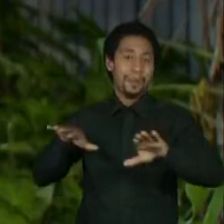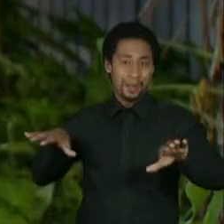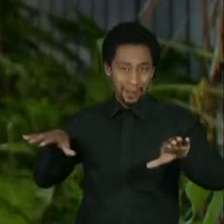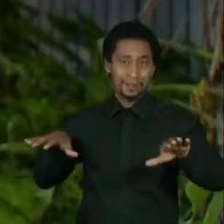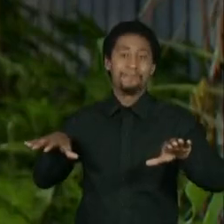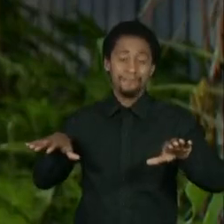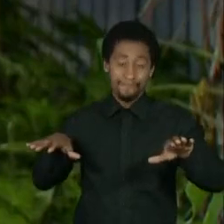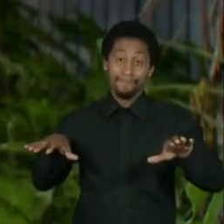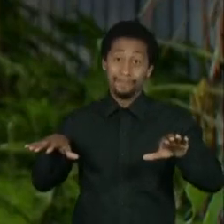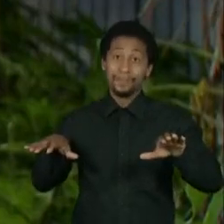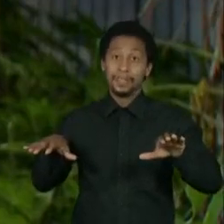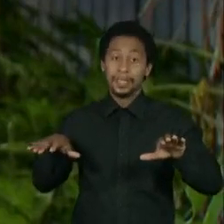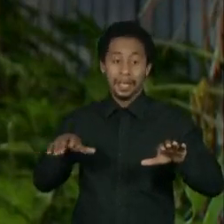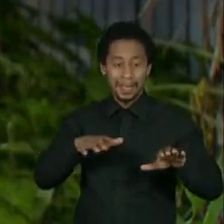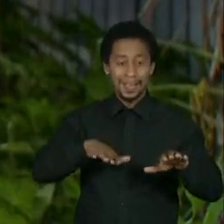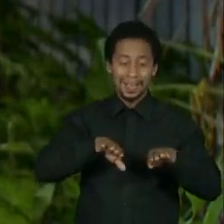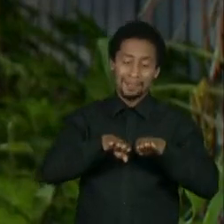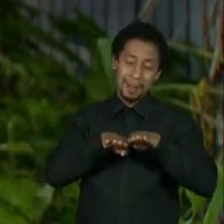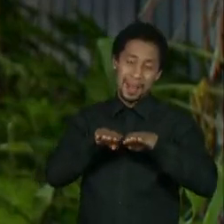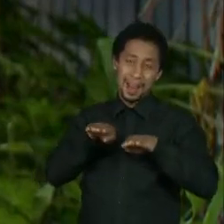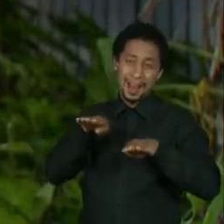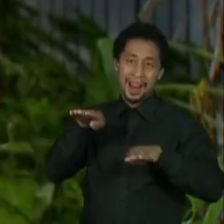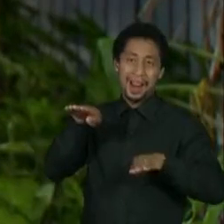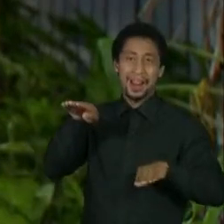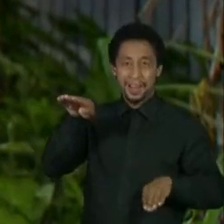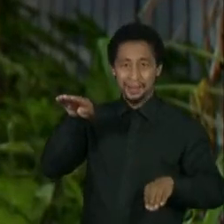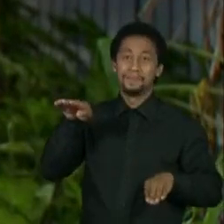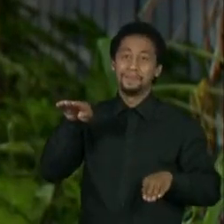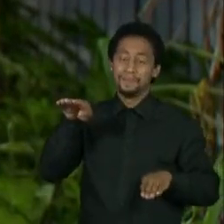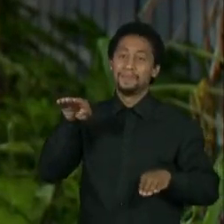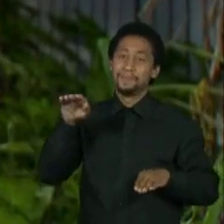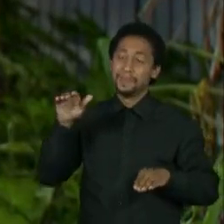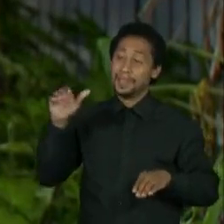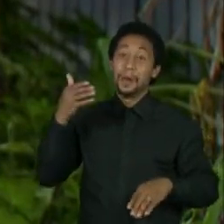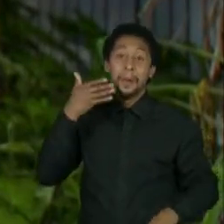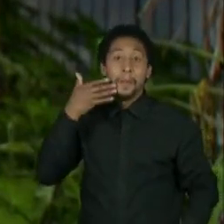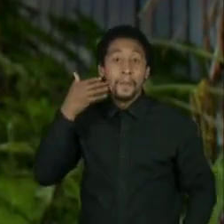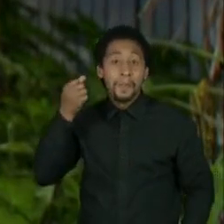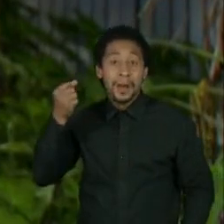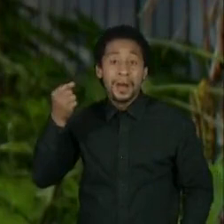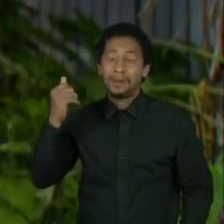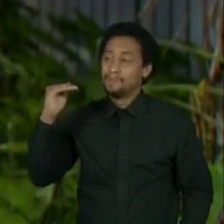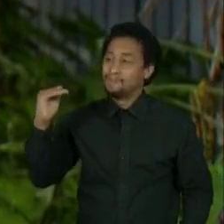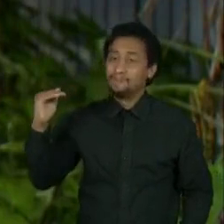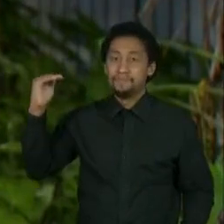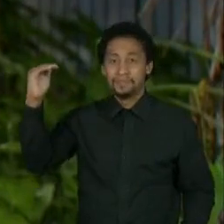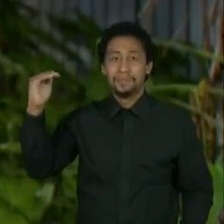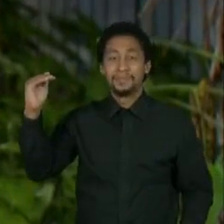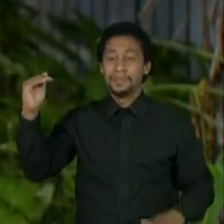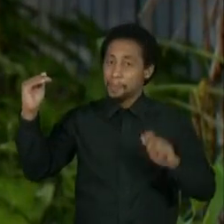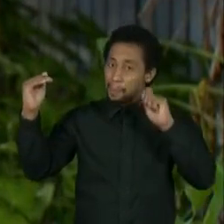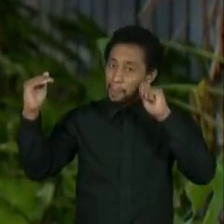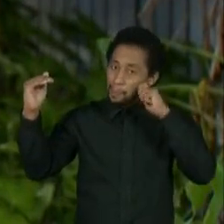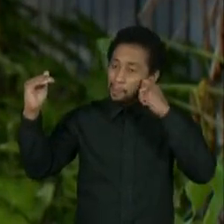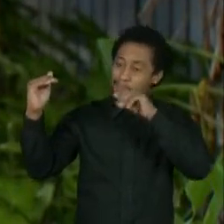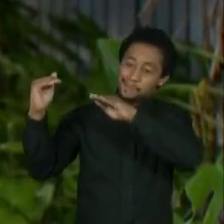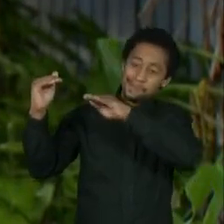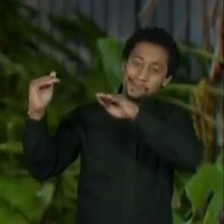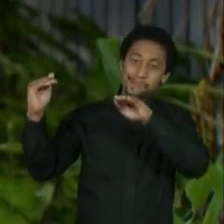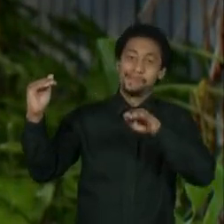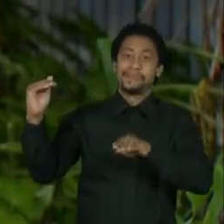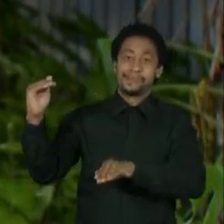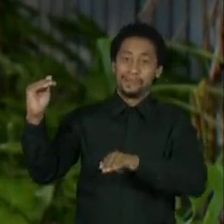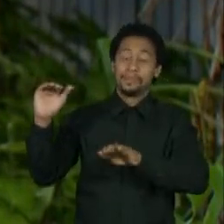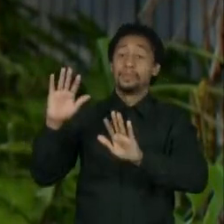sustenta as desigualdades. Ele é um pacto que, mas que quando você está dentro de uma